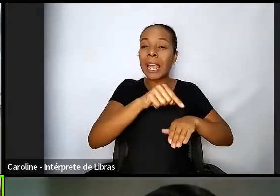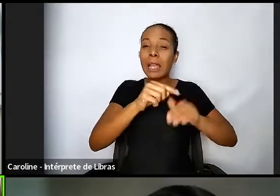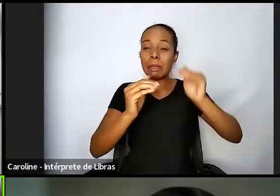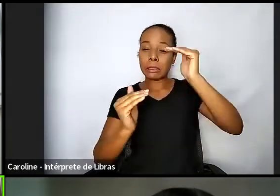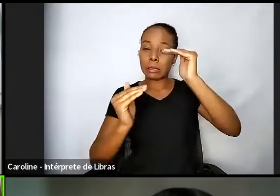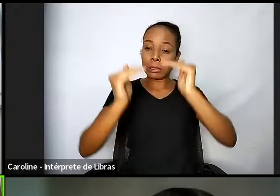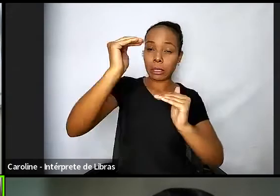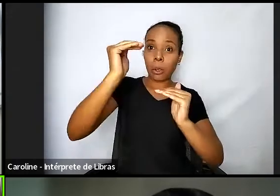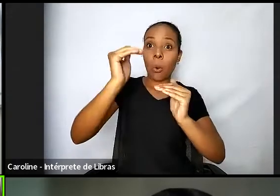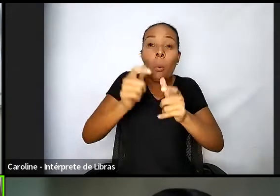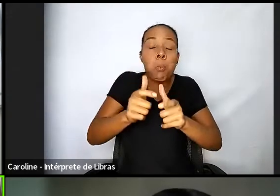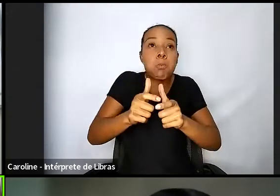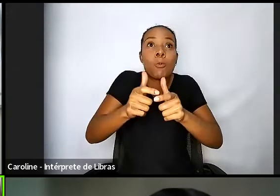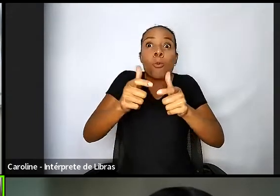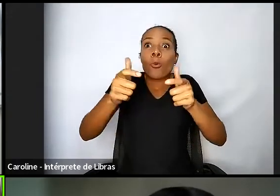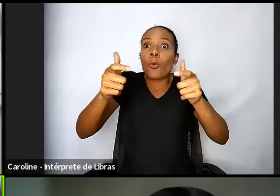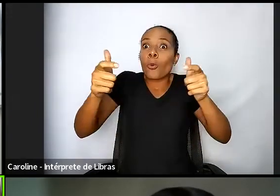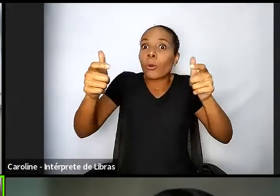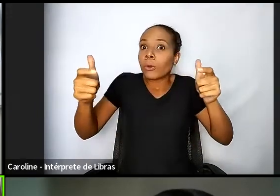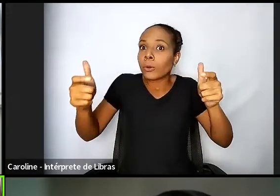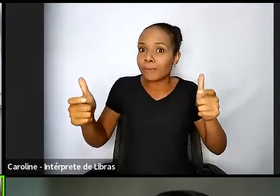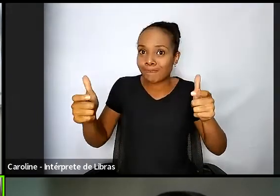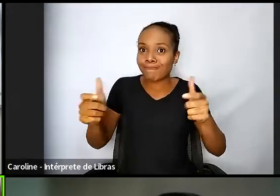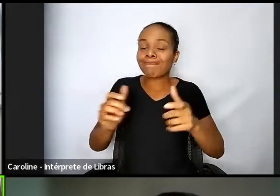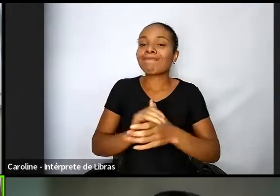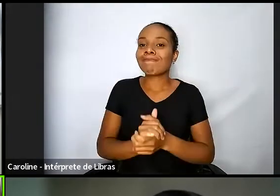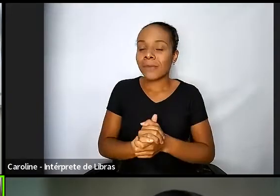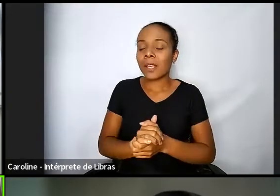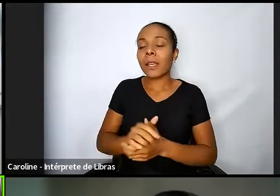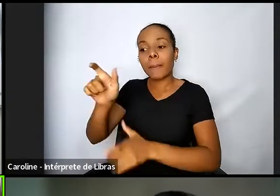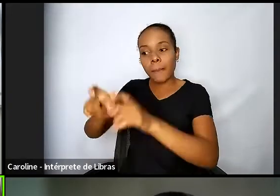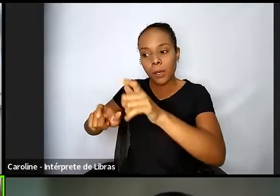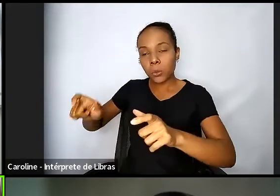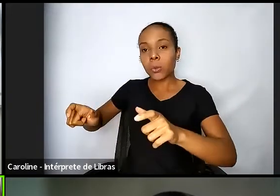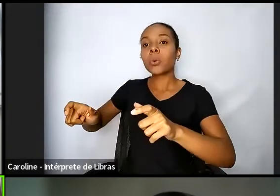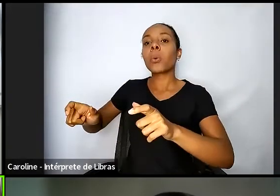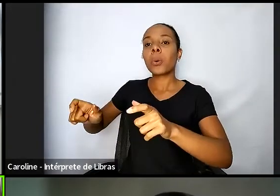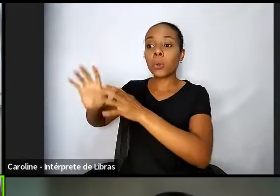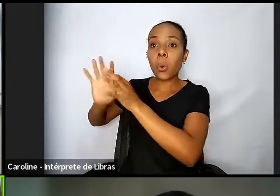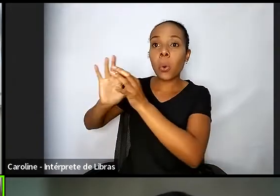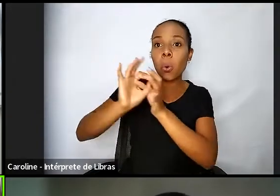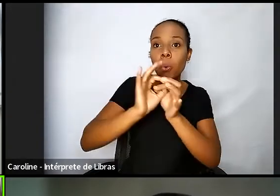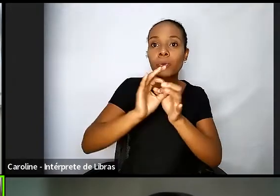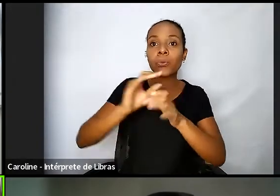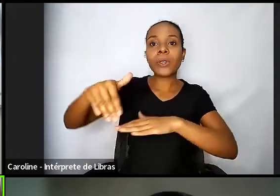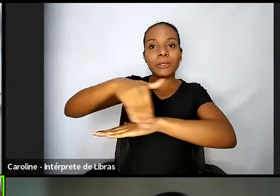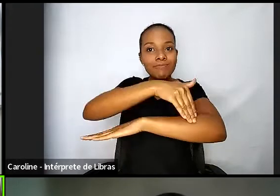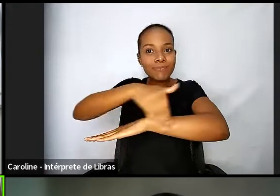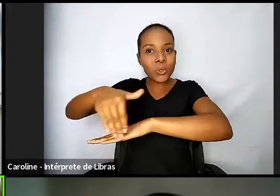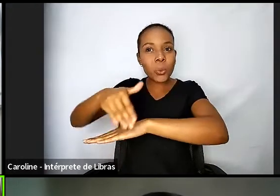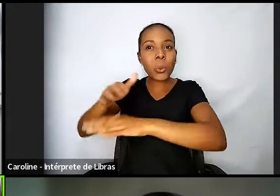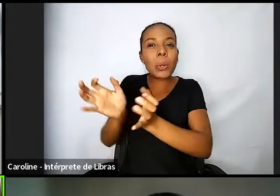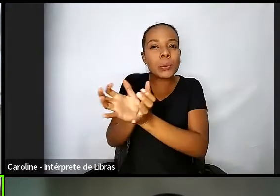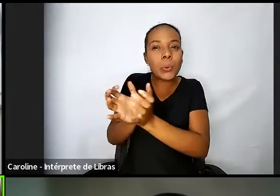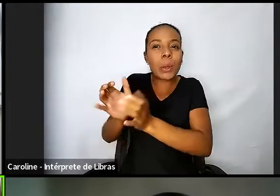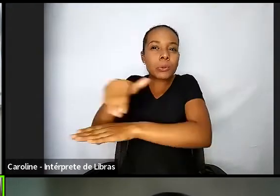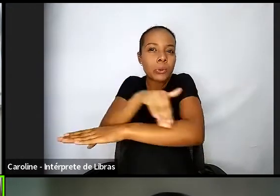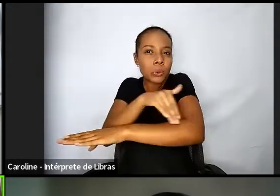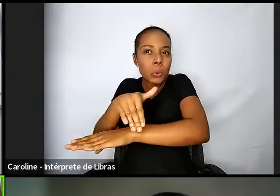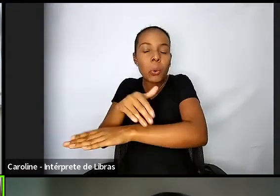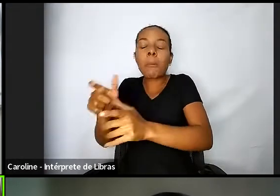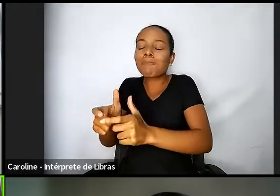aumento das pessoas em situação de rua é visível, sobretudo nas capitais do país.